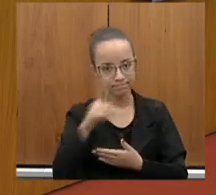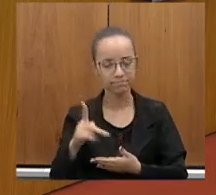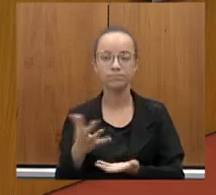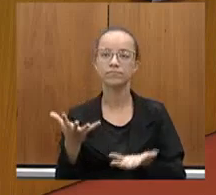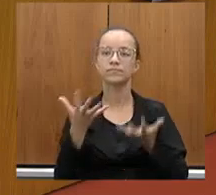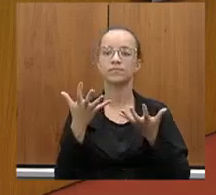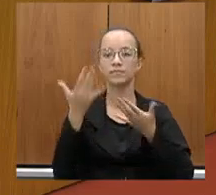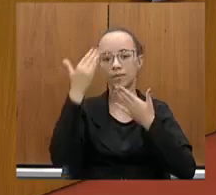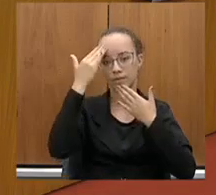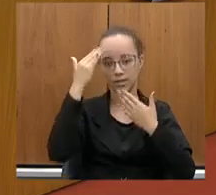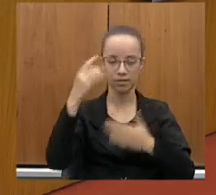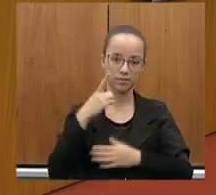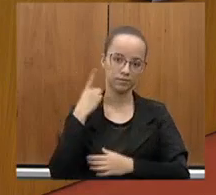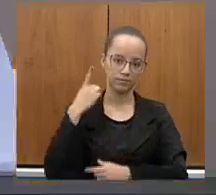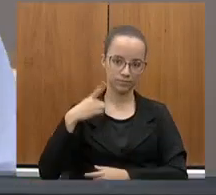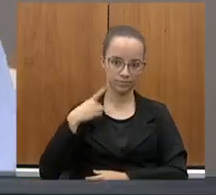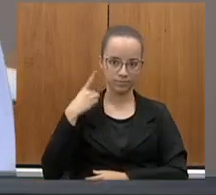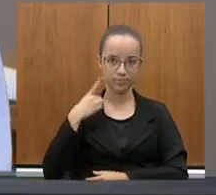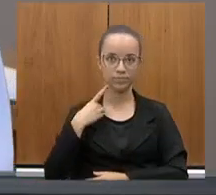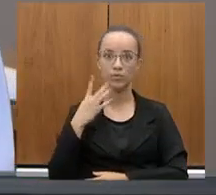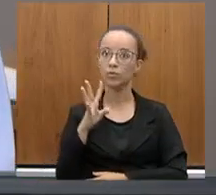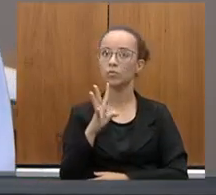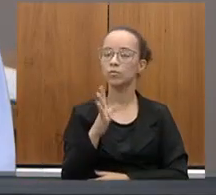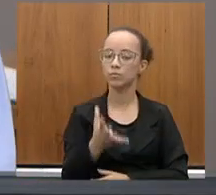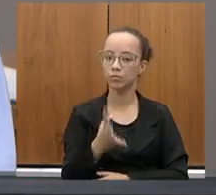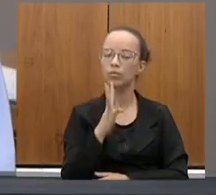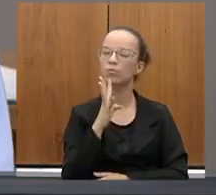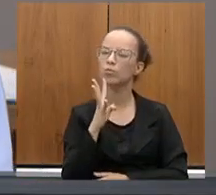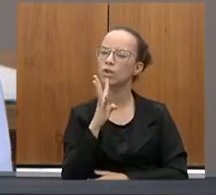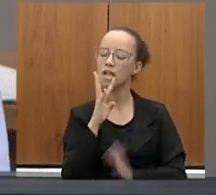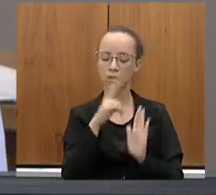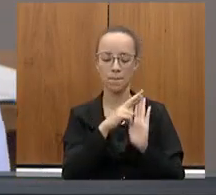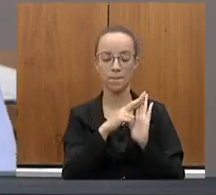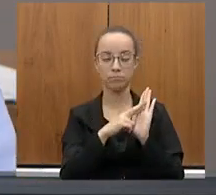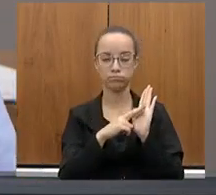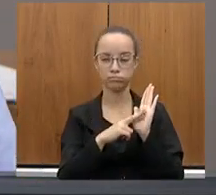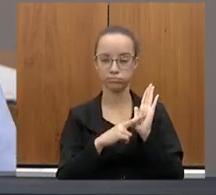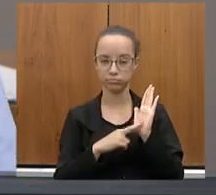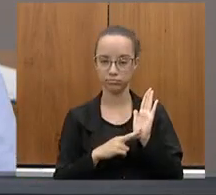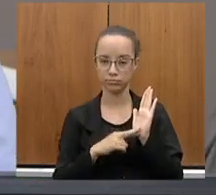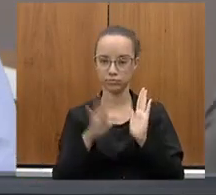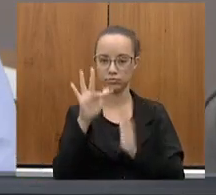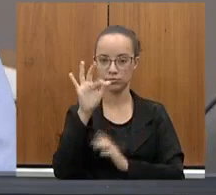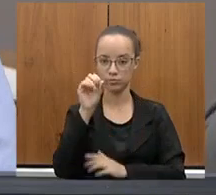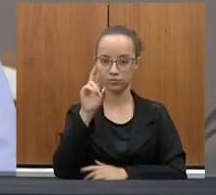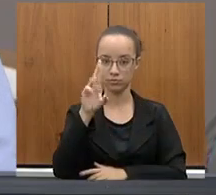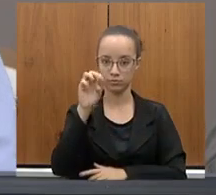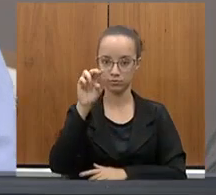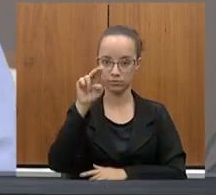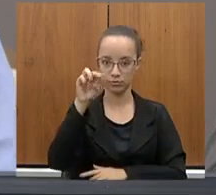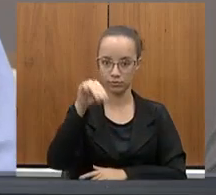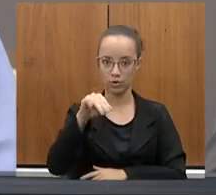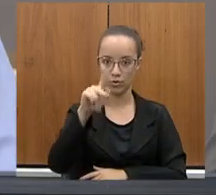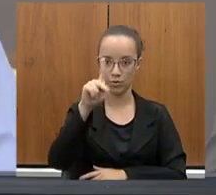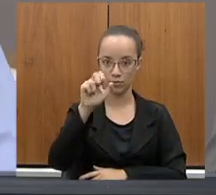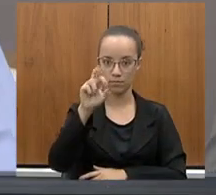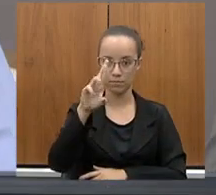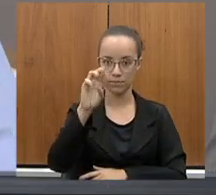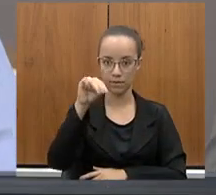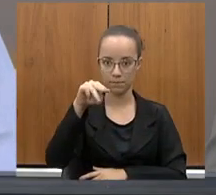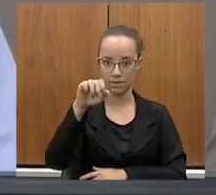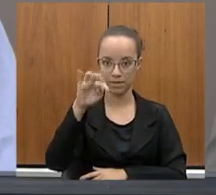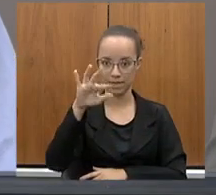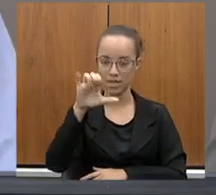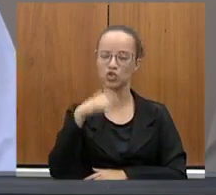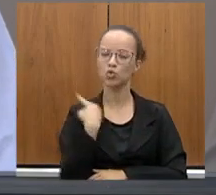Queria agradecer à deputada. Eu conheço esse relatório do Fórum Permanente. Foi objeto de